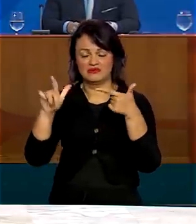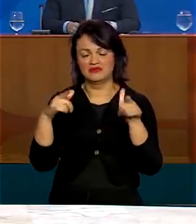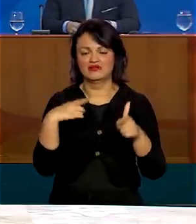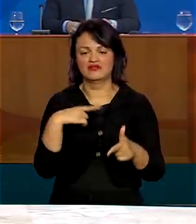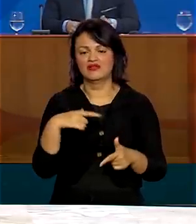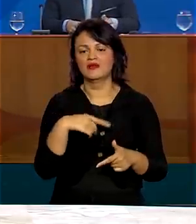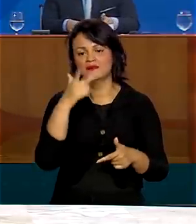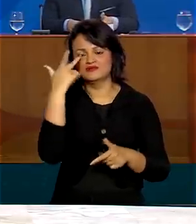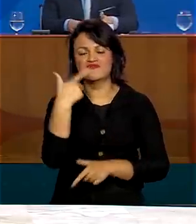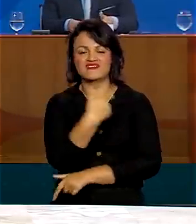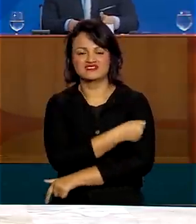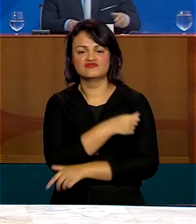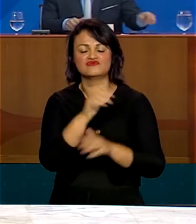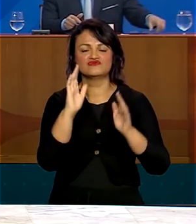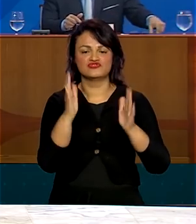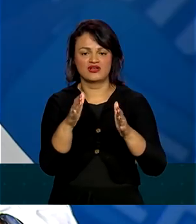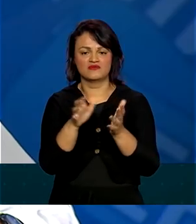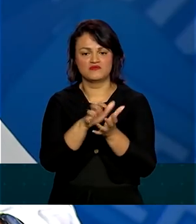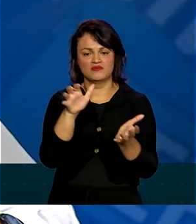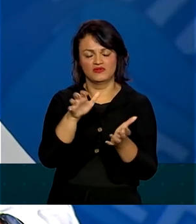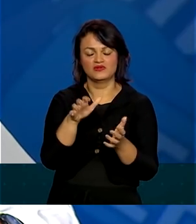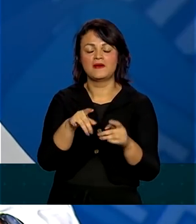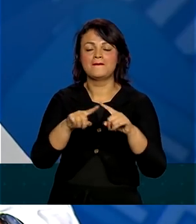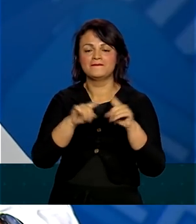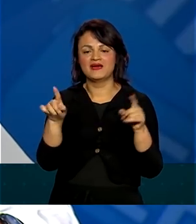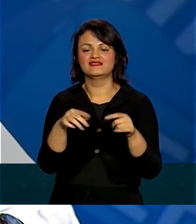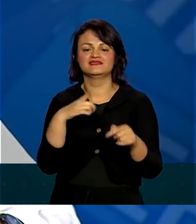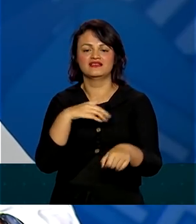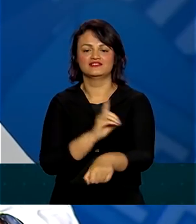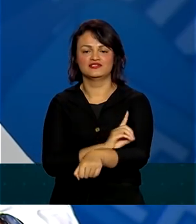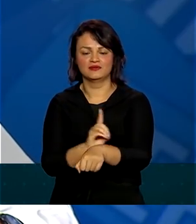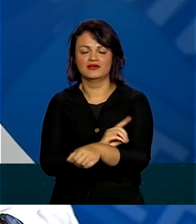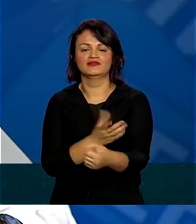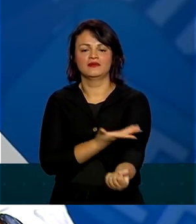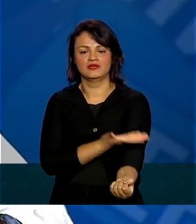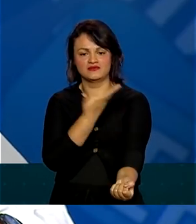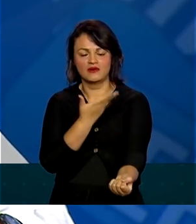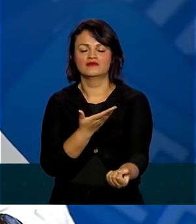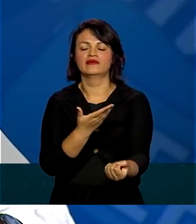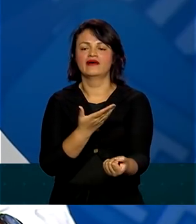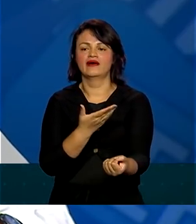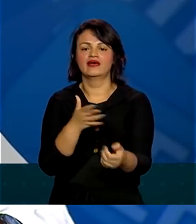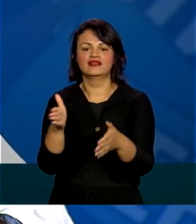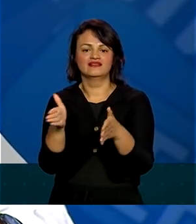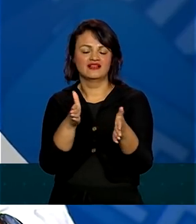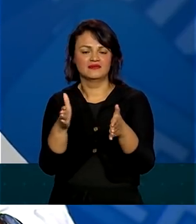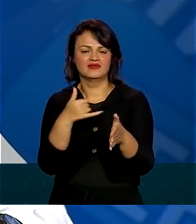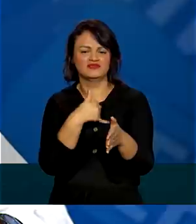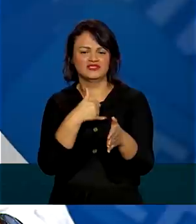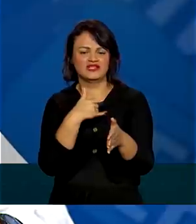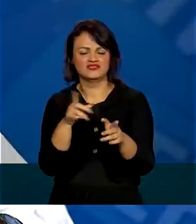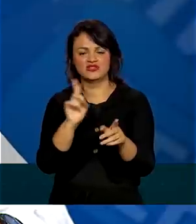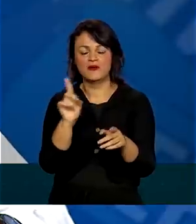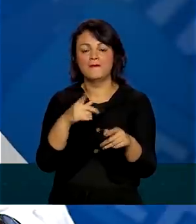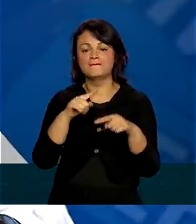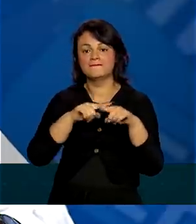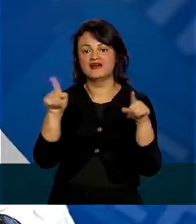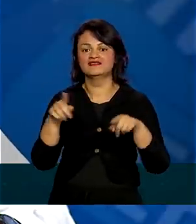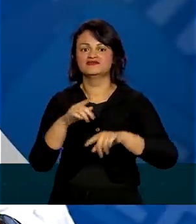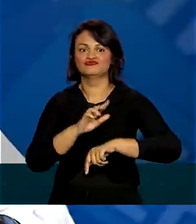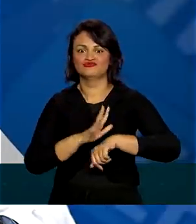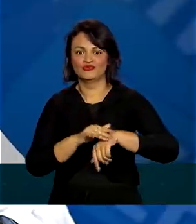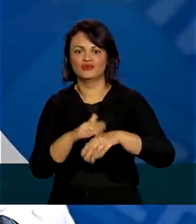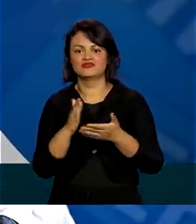aquele que já vacinou na fase do idoso, mas tem diabetes, tem hipertensão, não está naquela faixa etária, mas é comorbidade.